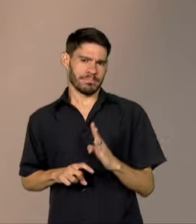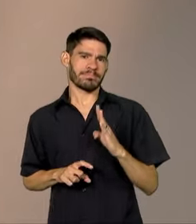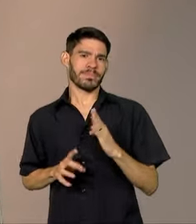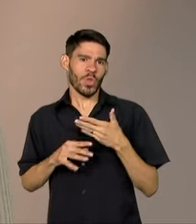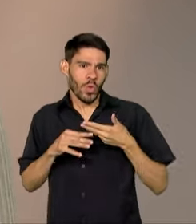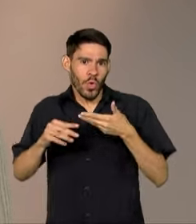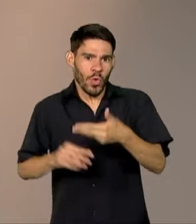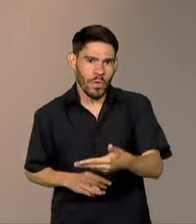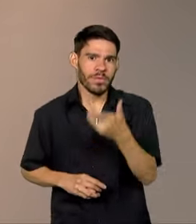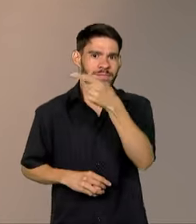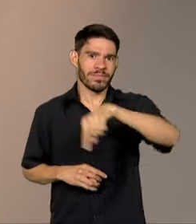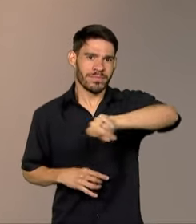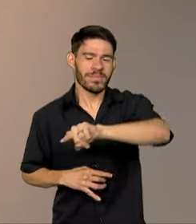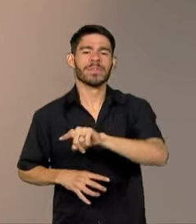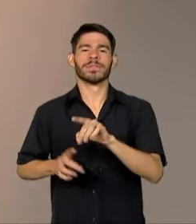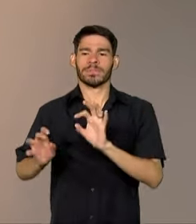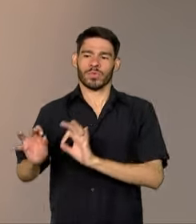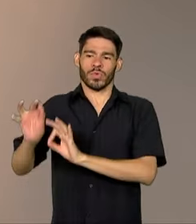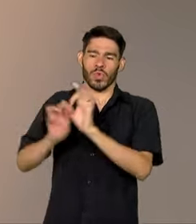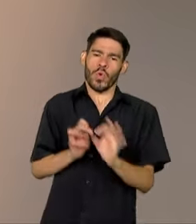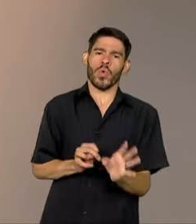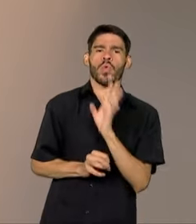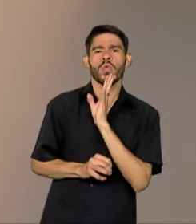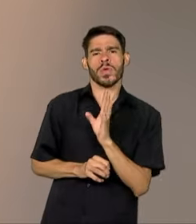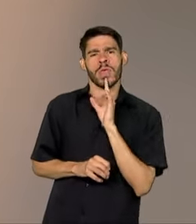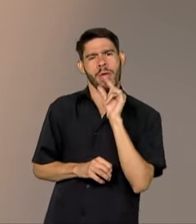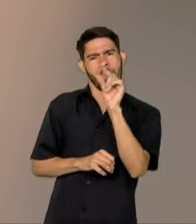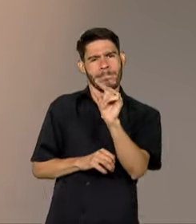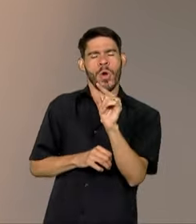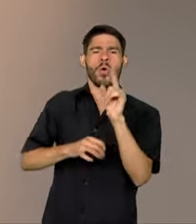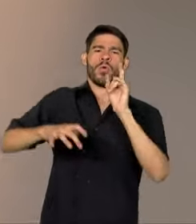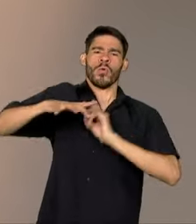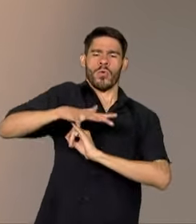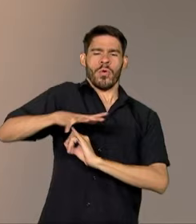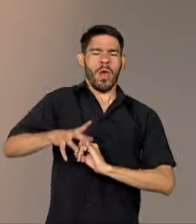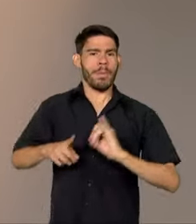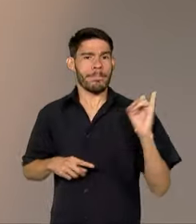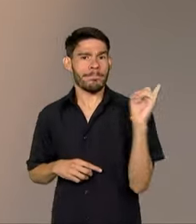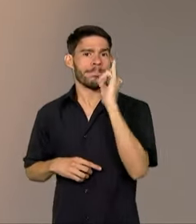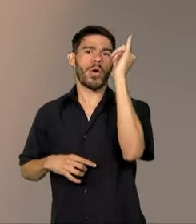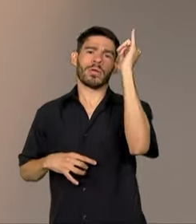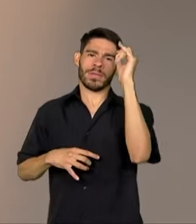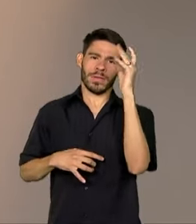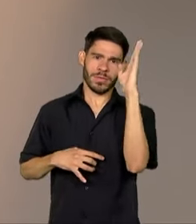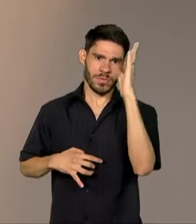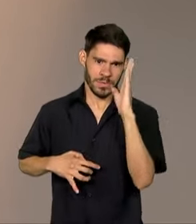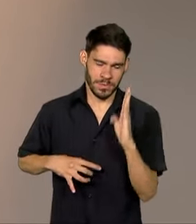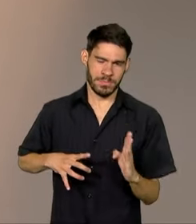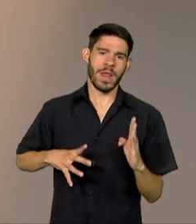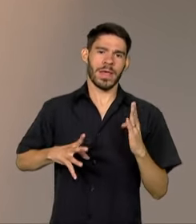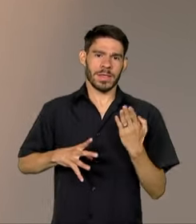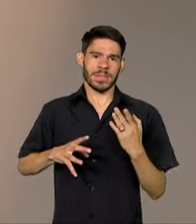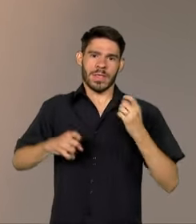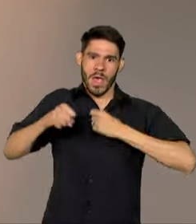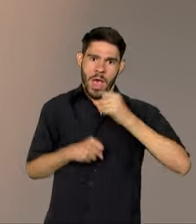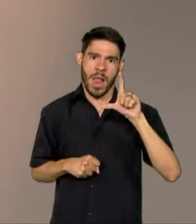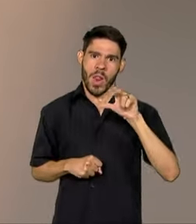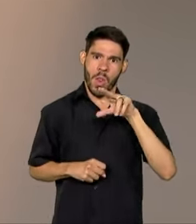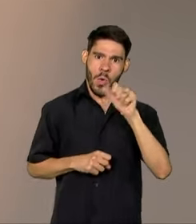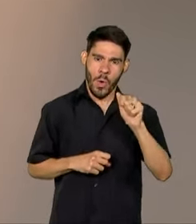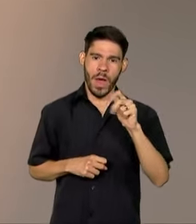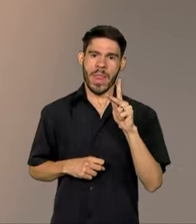convida você, telespectador, para conhecer um pouco mais desse órgão tão importante para o país. Nossa repórter, Luana Karen,